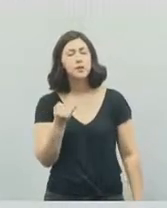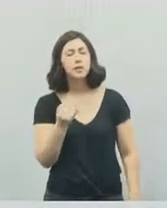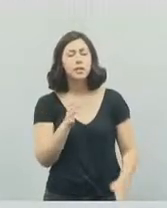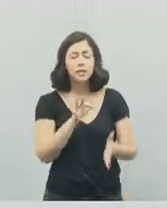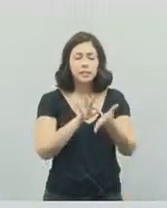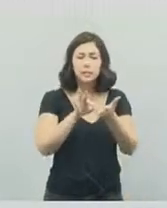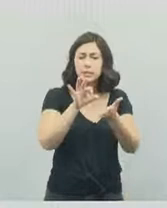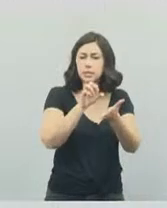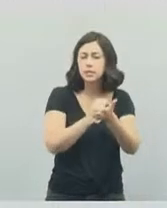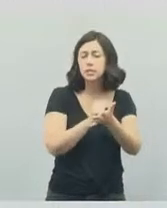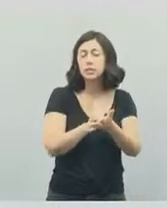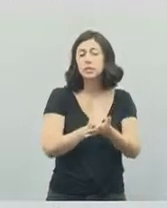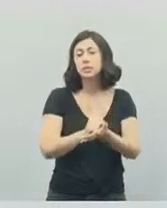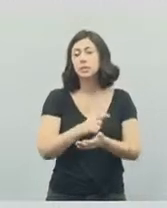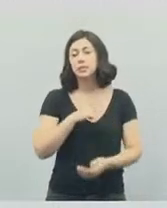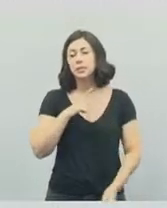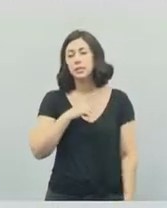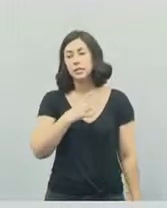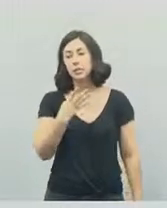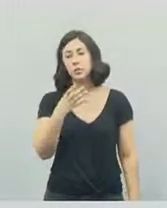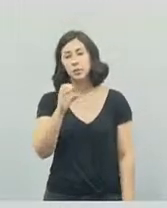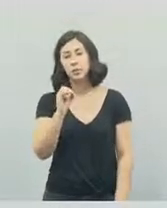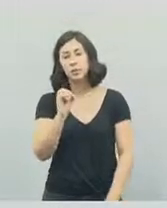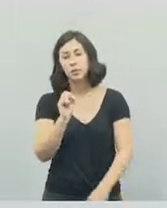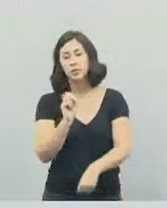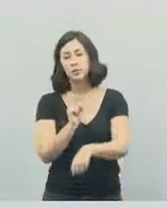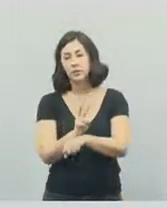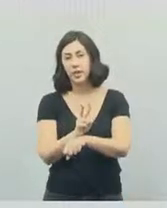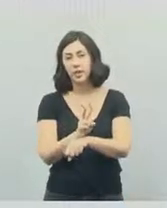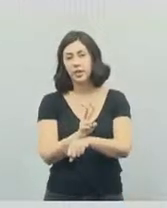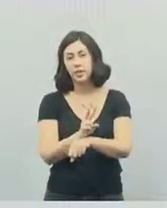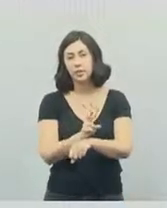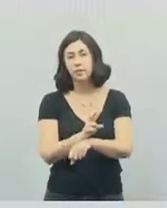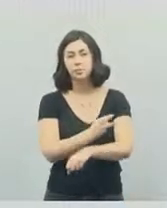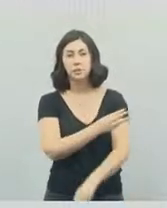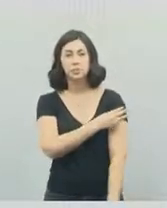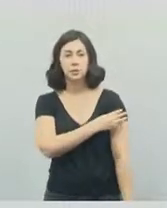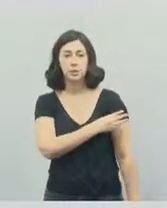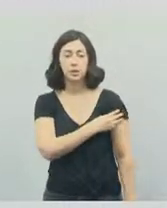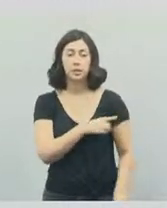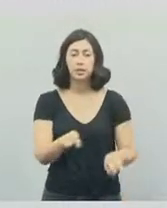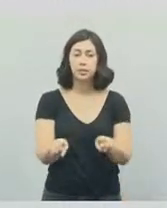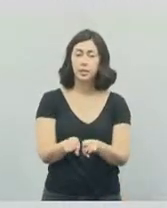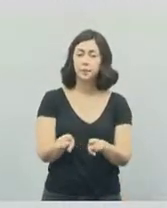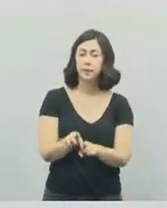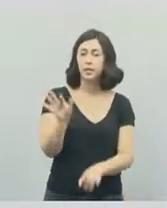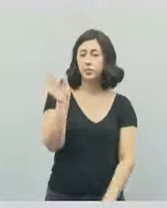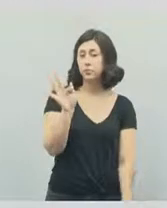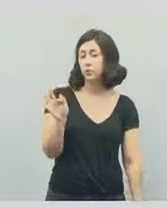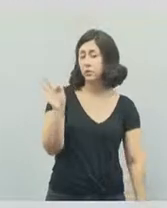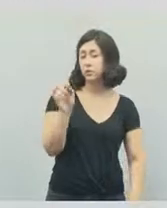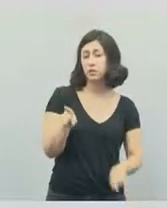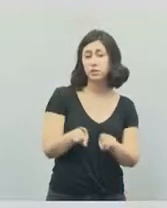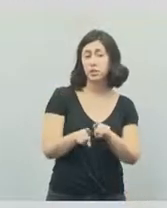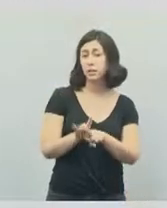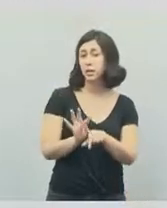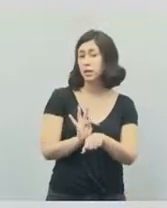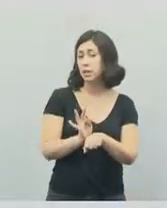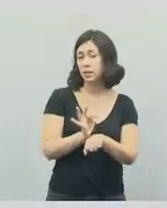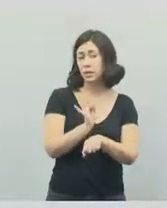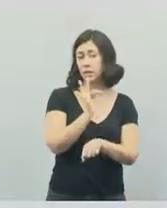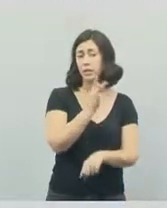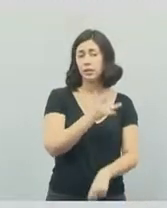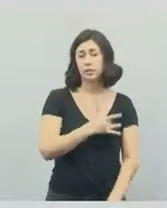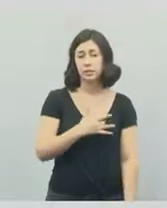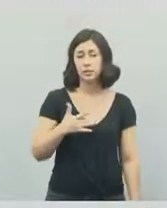se inscreve, 40 vagas para os cargos de níveis médio e superior, área técnica e de saúde.